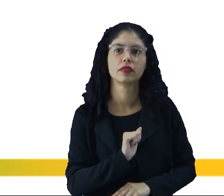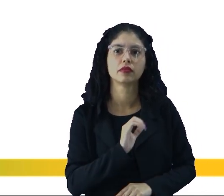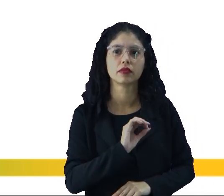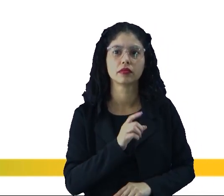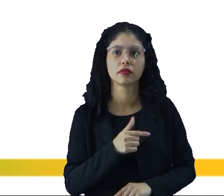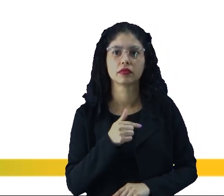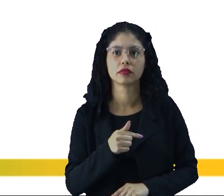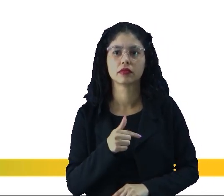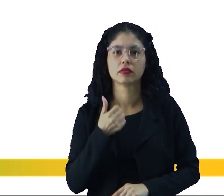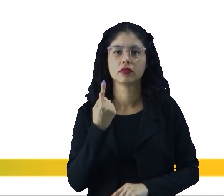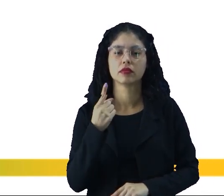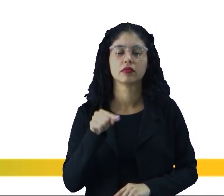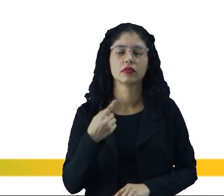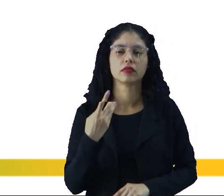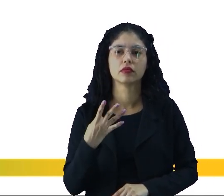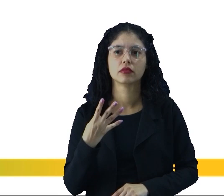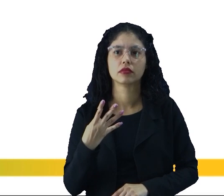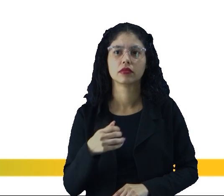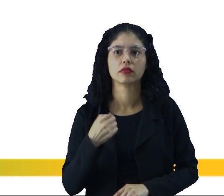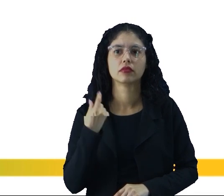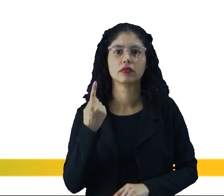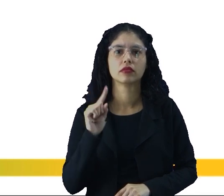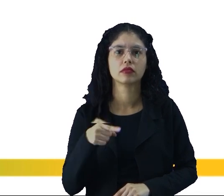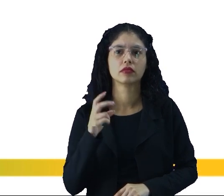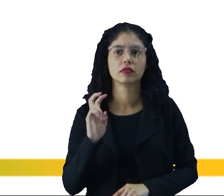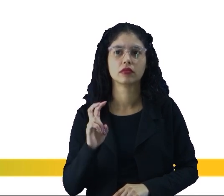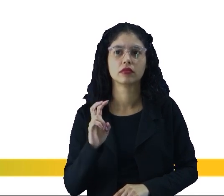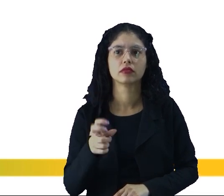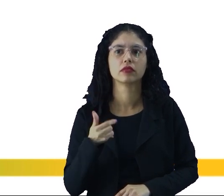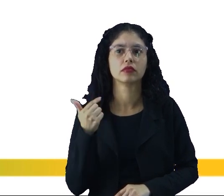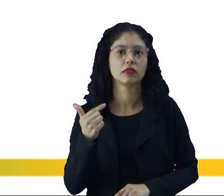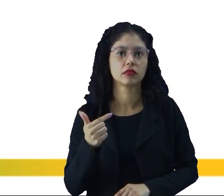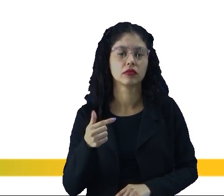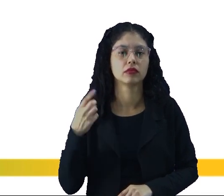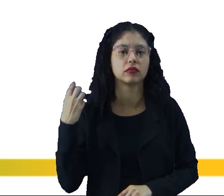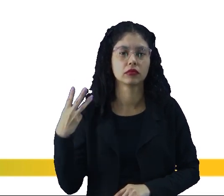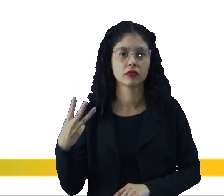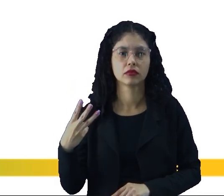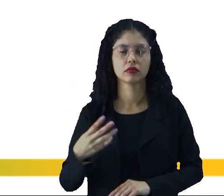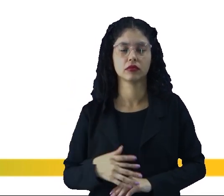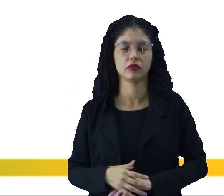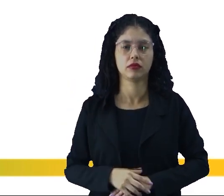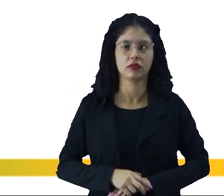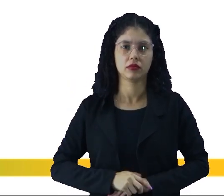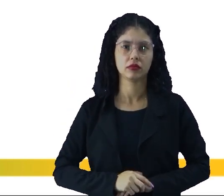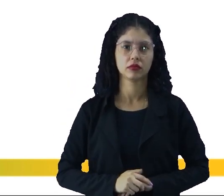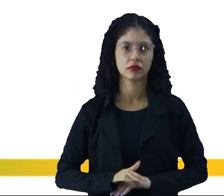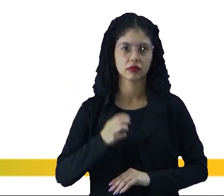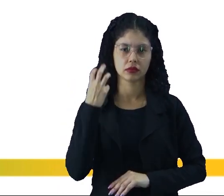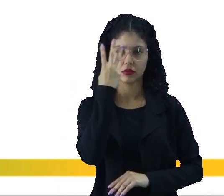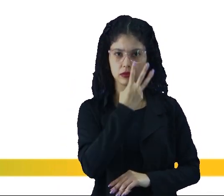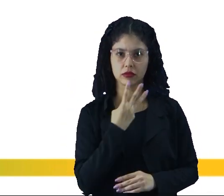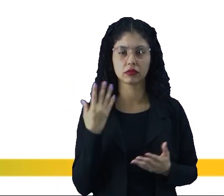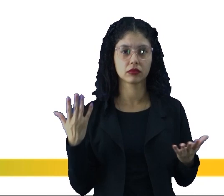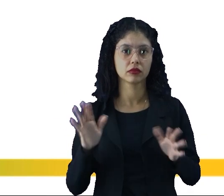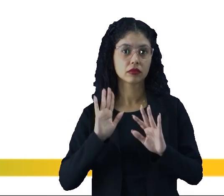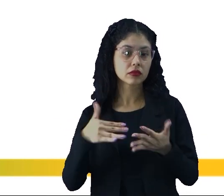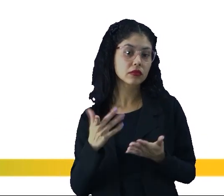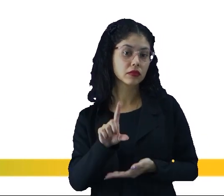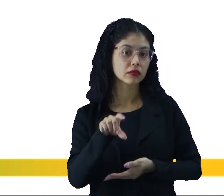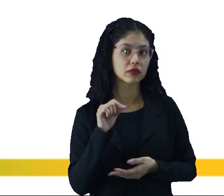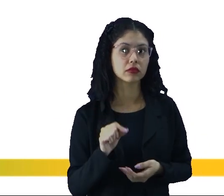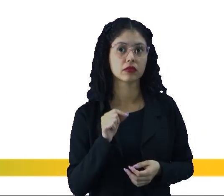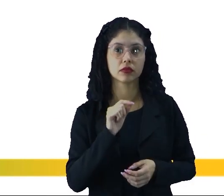0,7 1,4 1,5 2 e 3 horas então qual